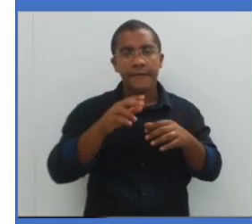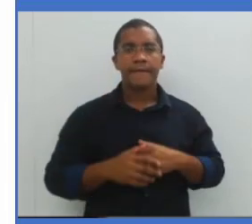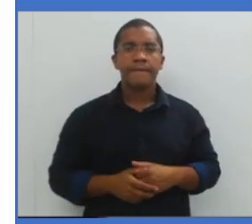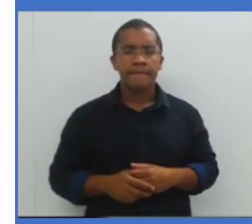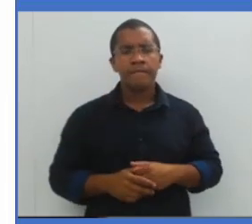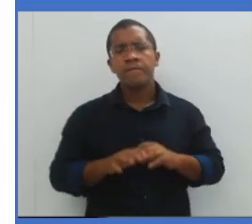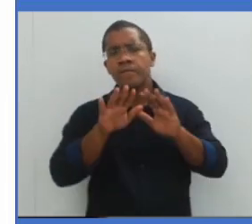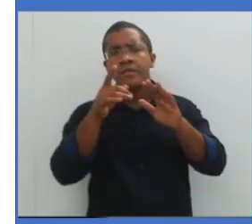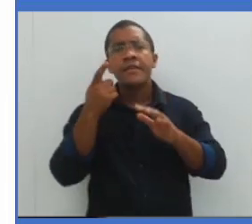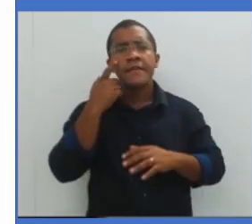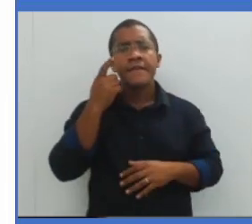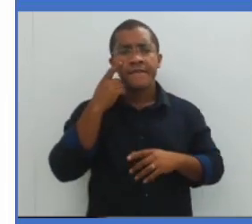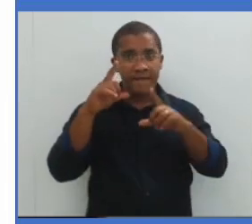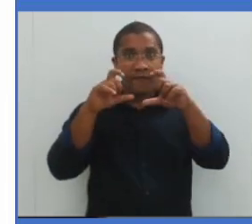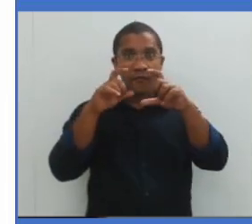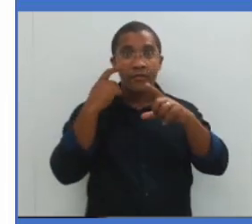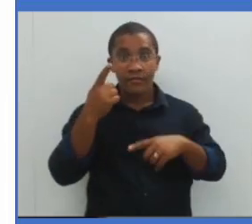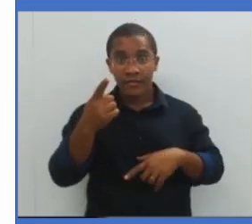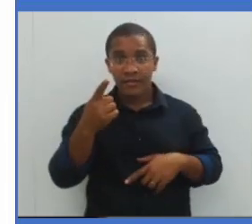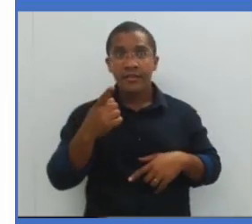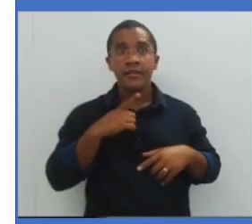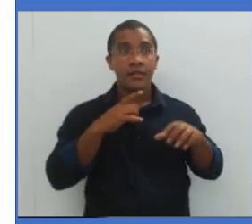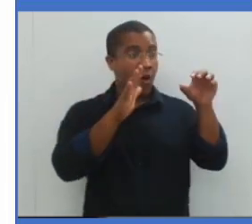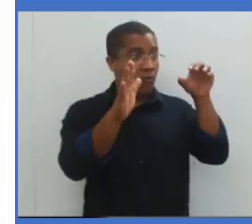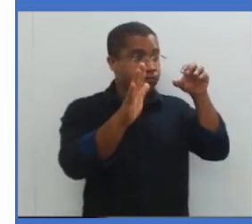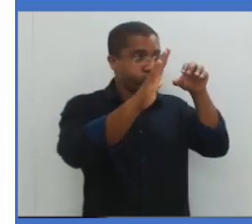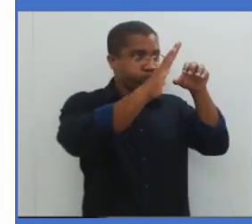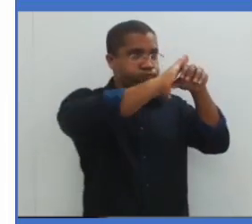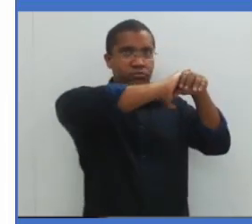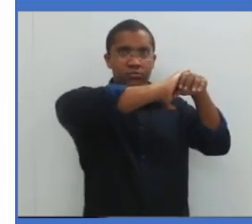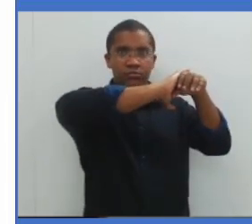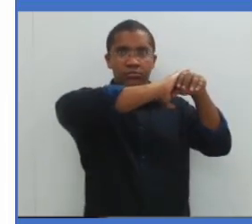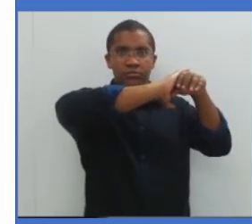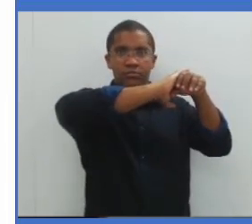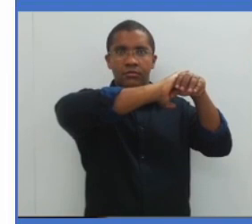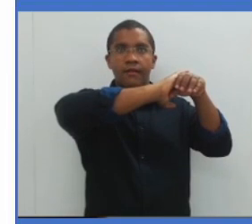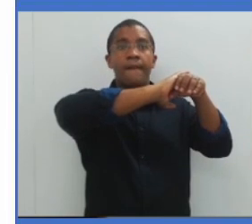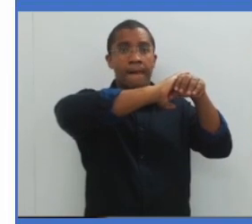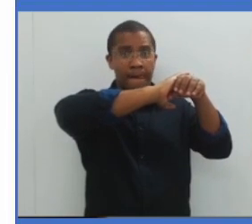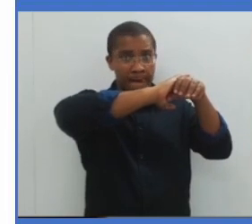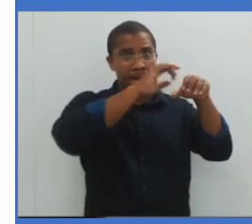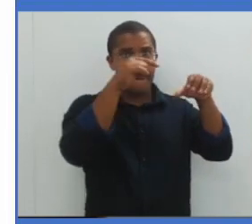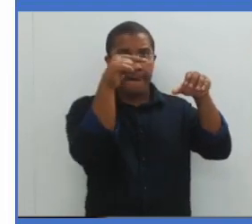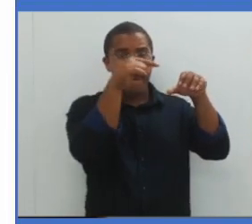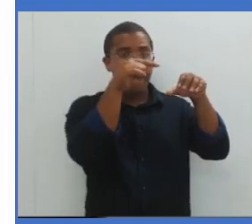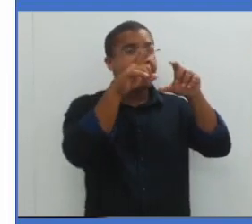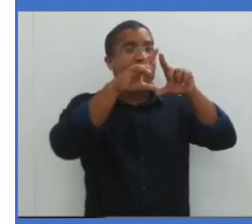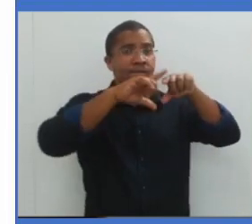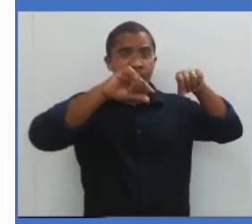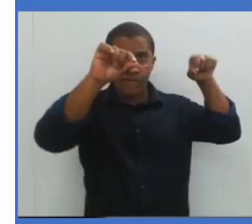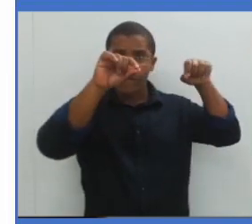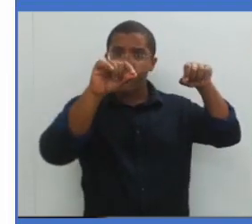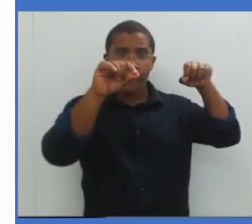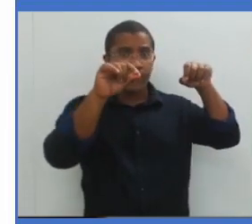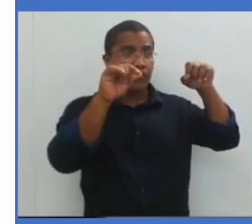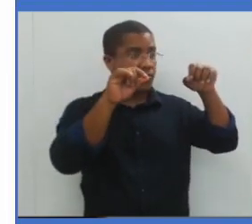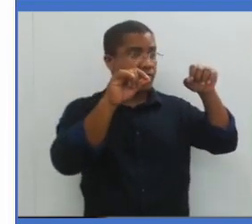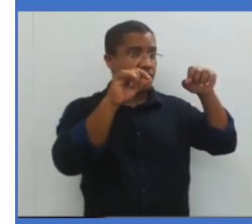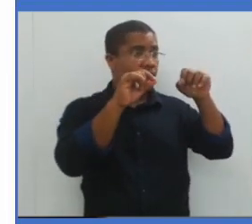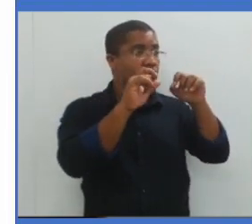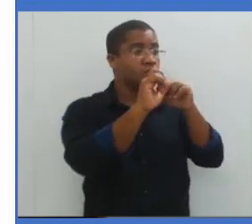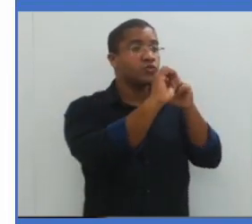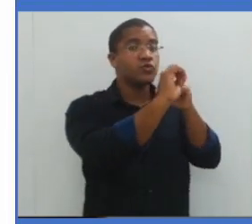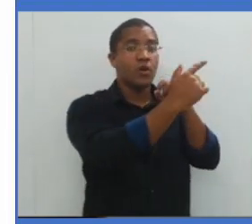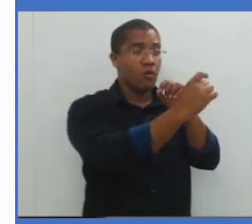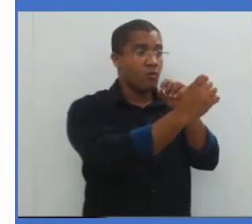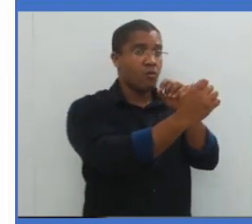Olha só. Eclipse total. Está lá. Lua na frente do Sol. O Sol está